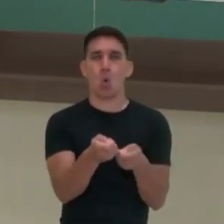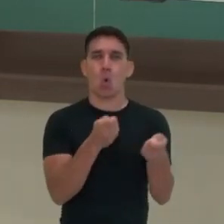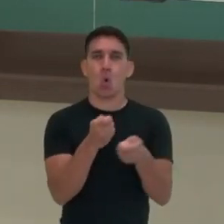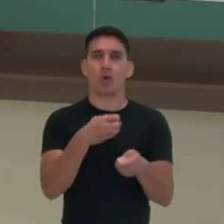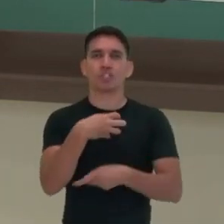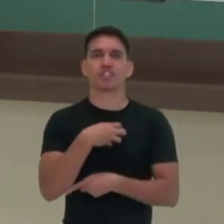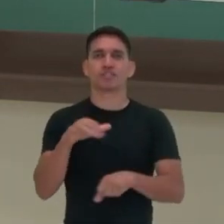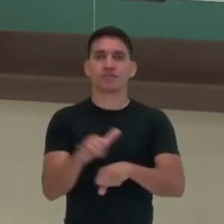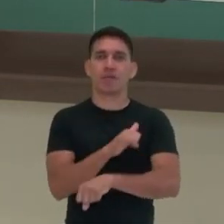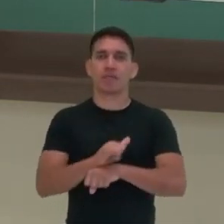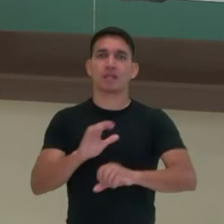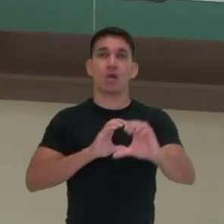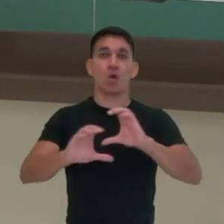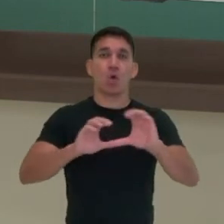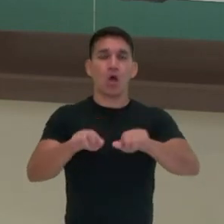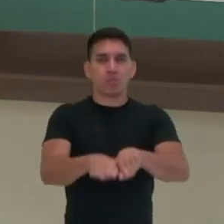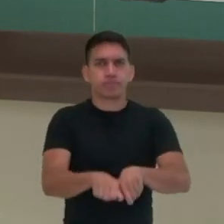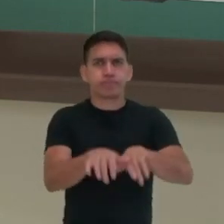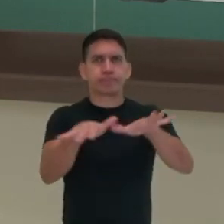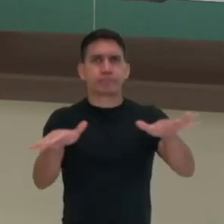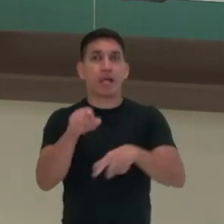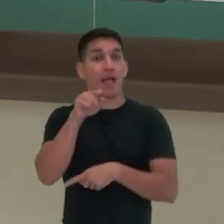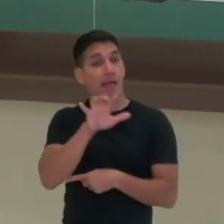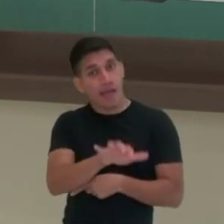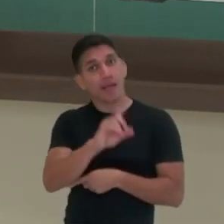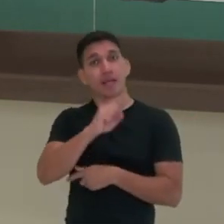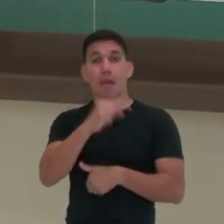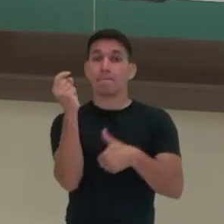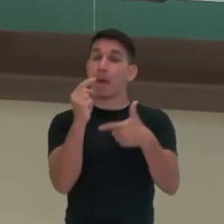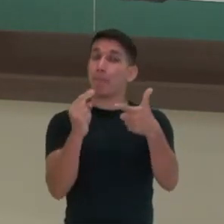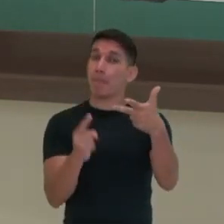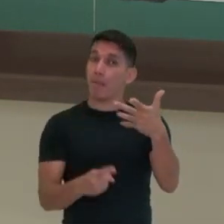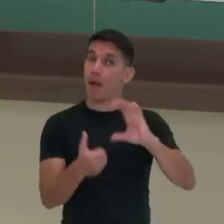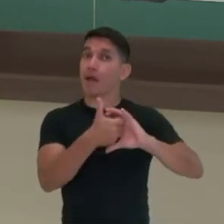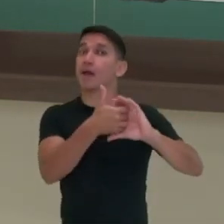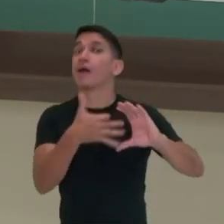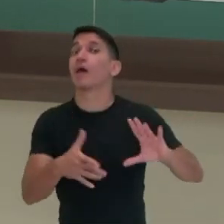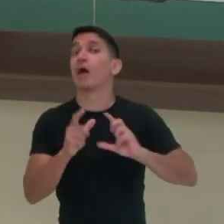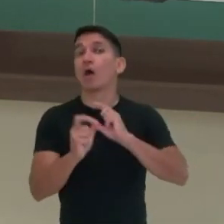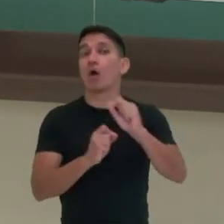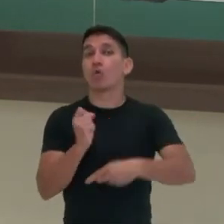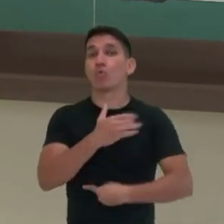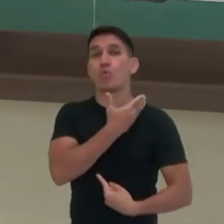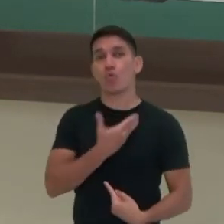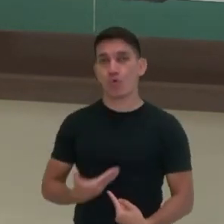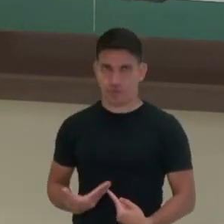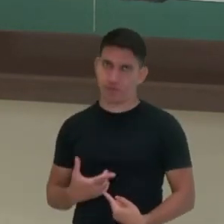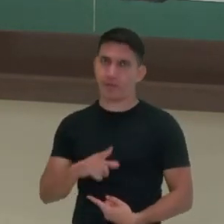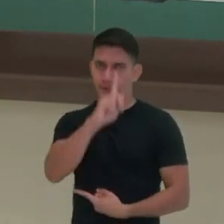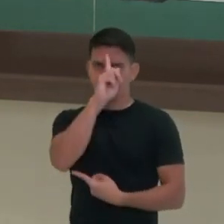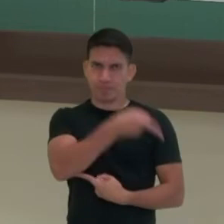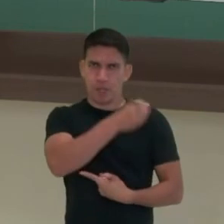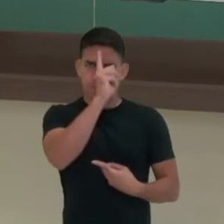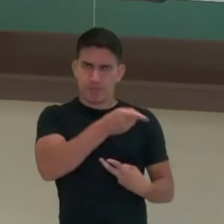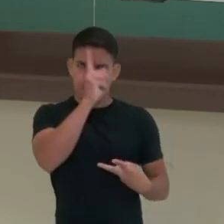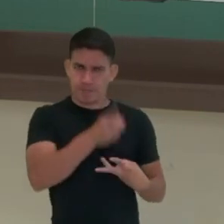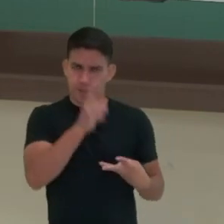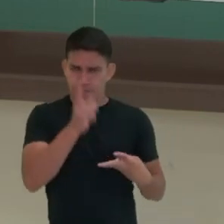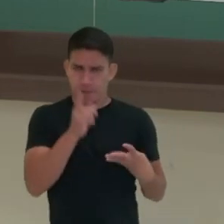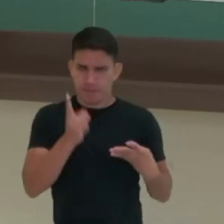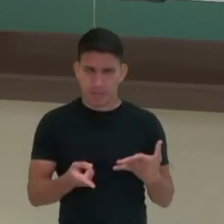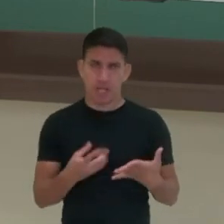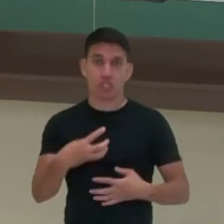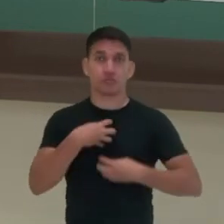comunicação de massa. Essas são características dos governos ditatoriais com